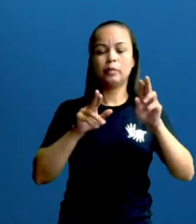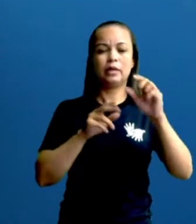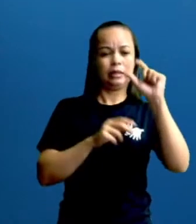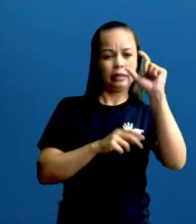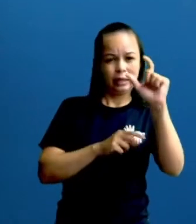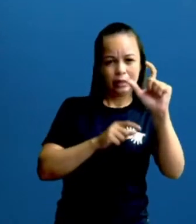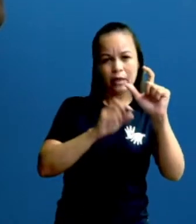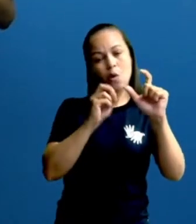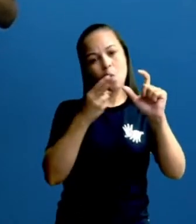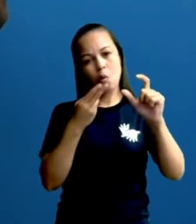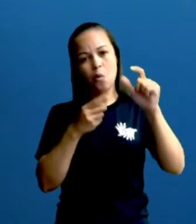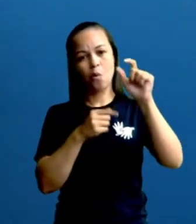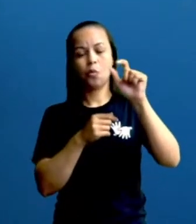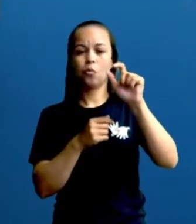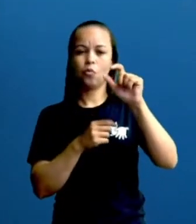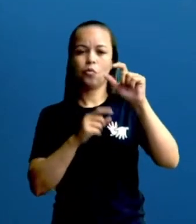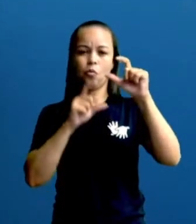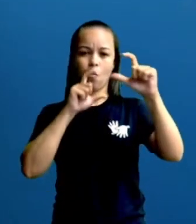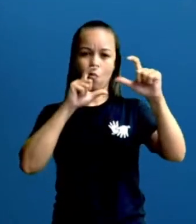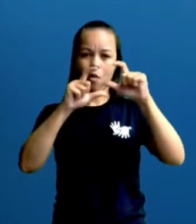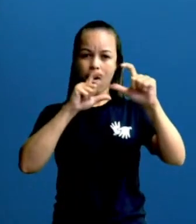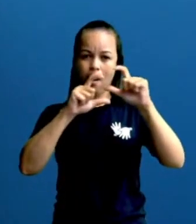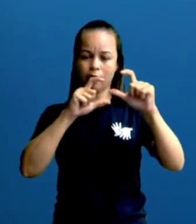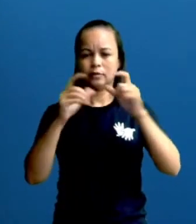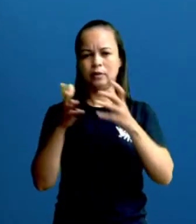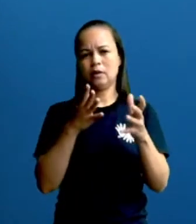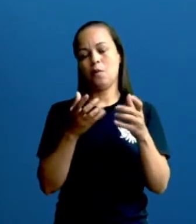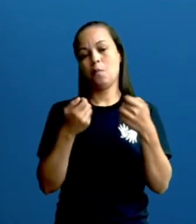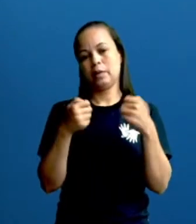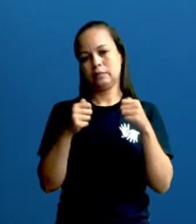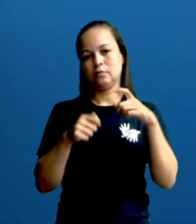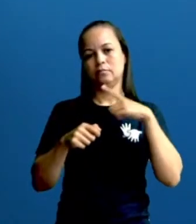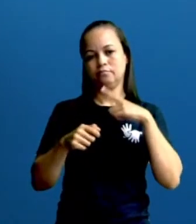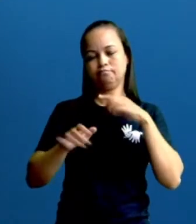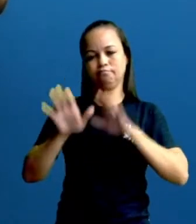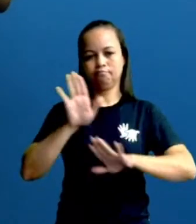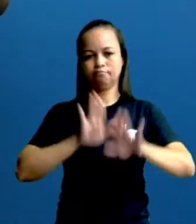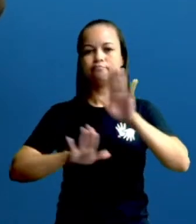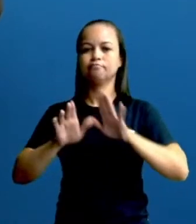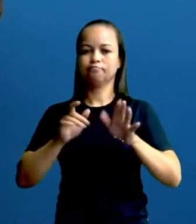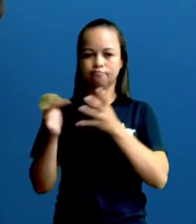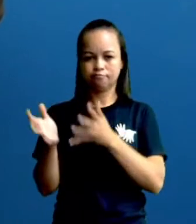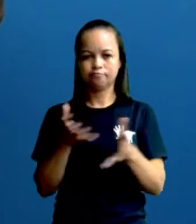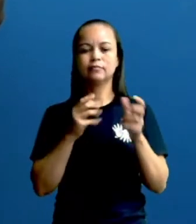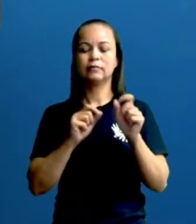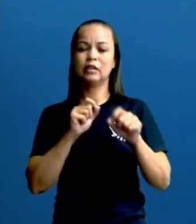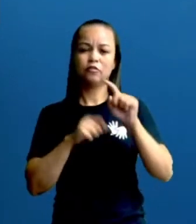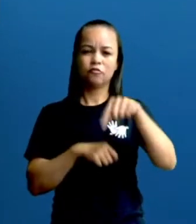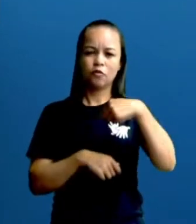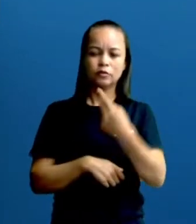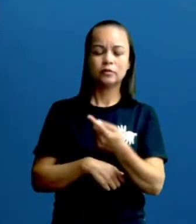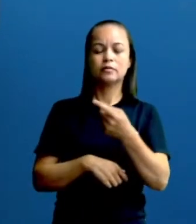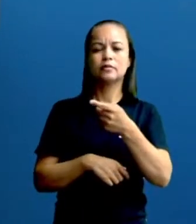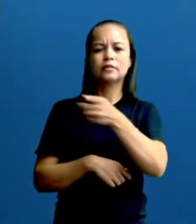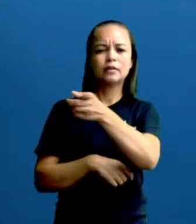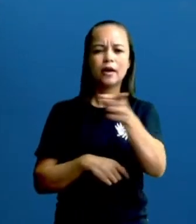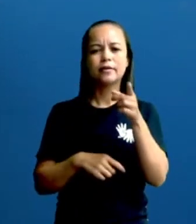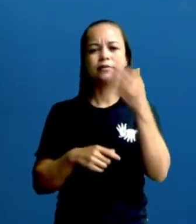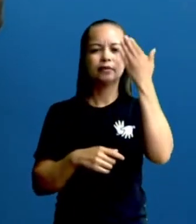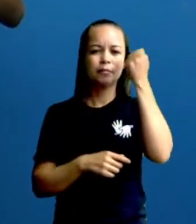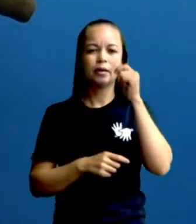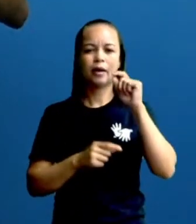Agora, tem algo aí que a gente precisa tomar cuidado quando a gente fala tirinha e quadrinho, que você saberá daqui a pouquinho.